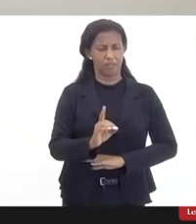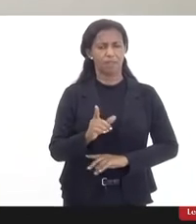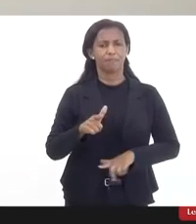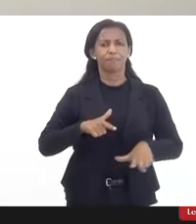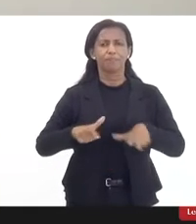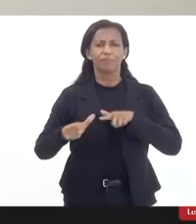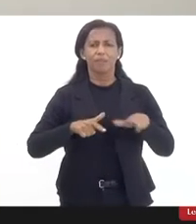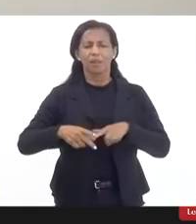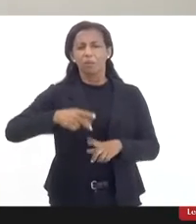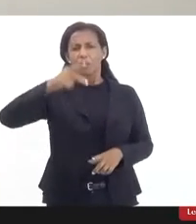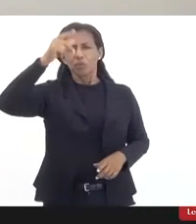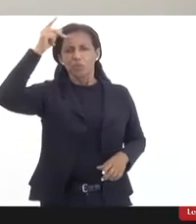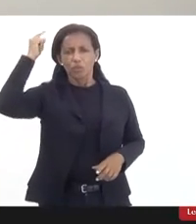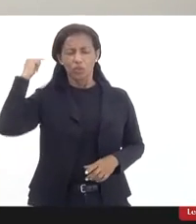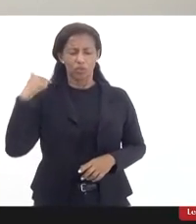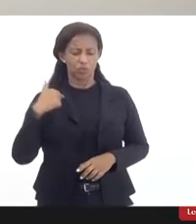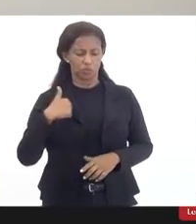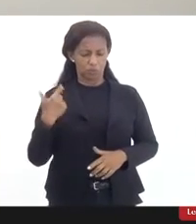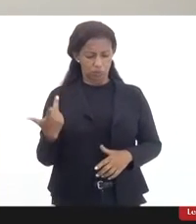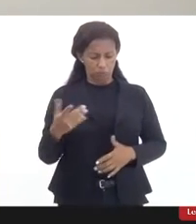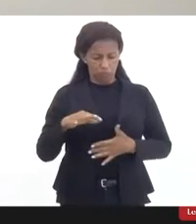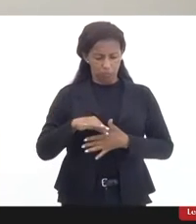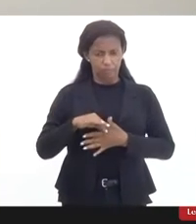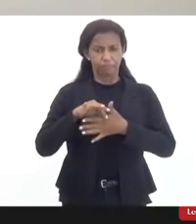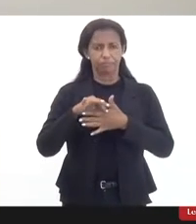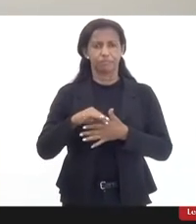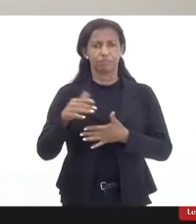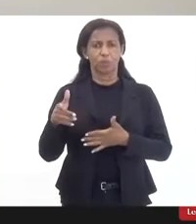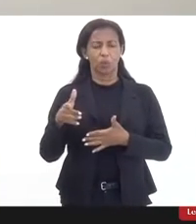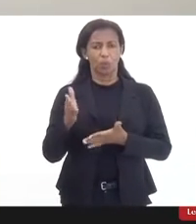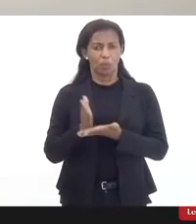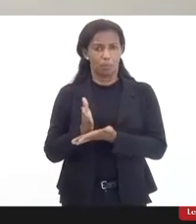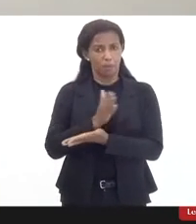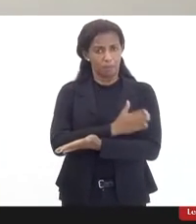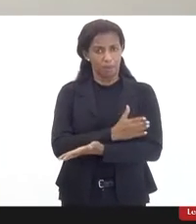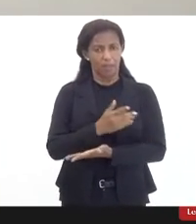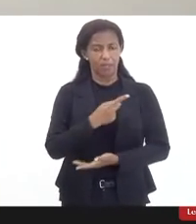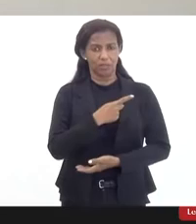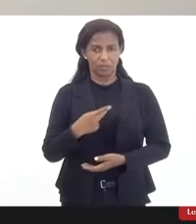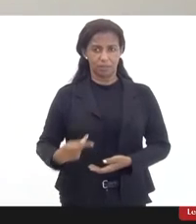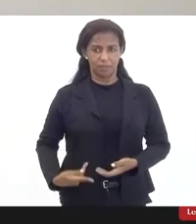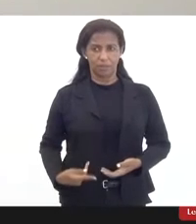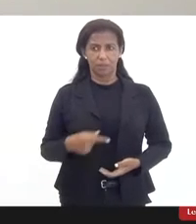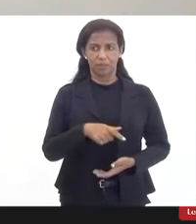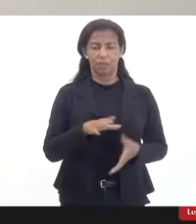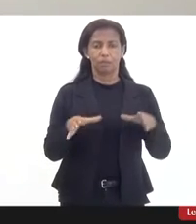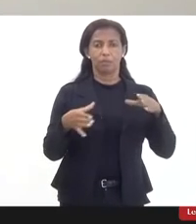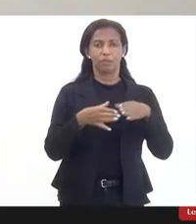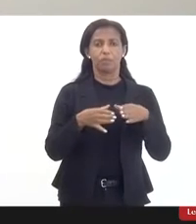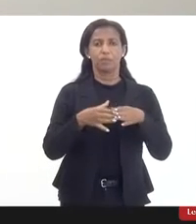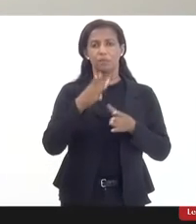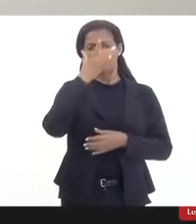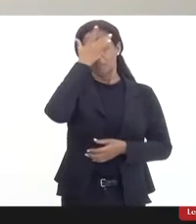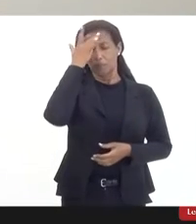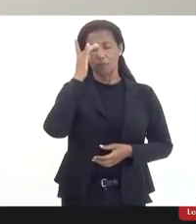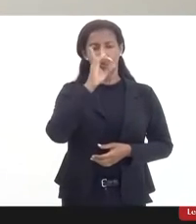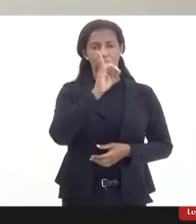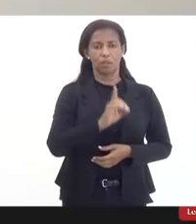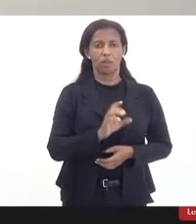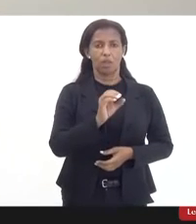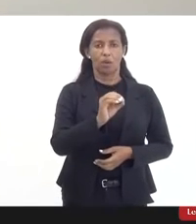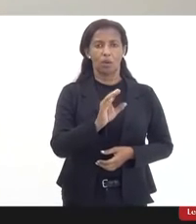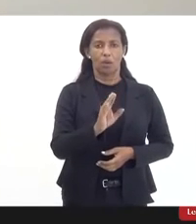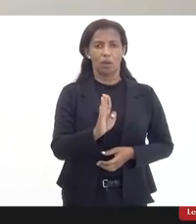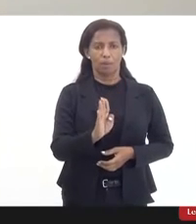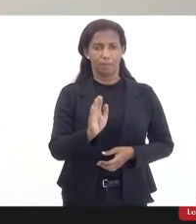deficiência, aqui estou representando uma parte desse segmento na presidência da Comissão da Pessoa com Deficiência da UAB Rio de